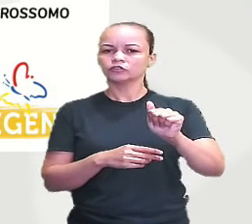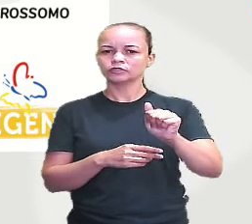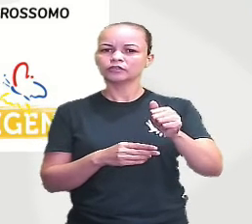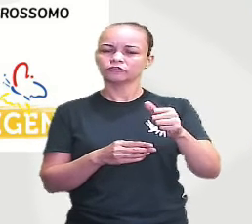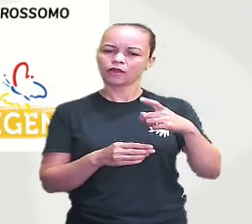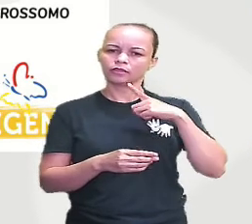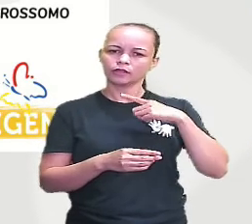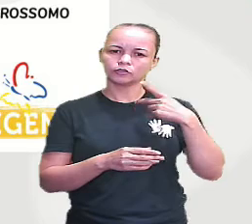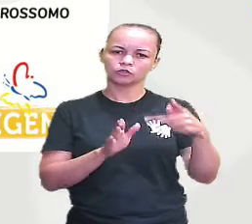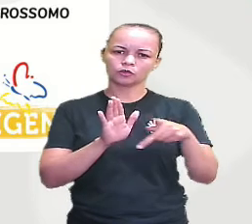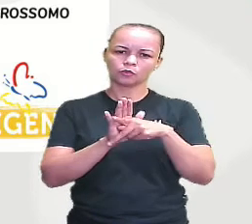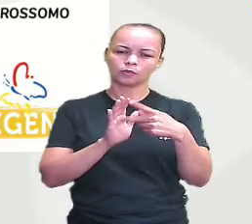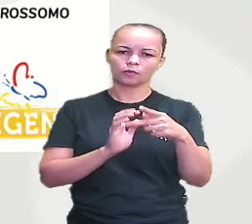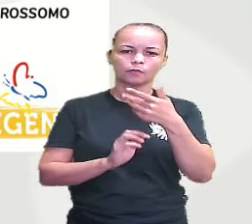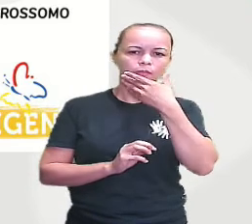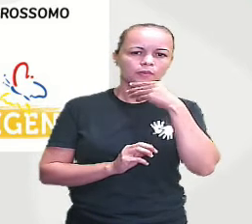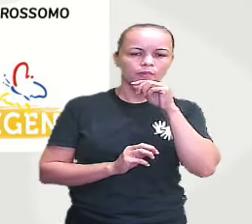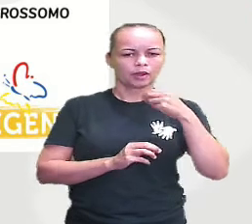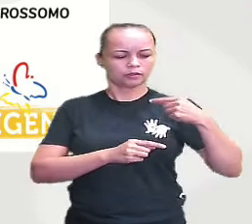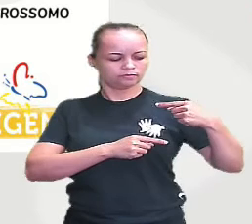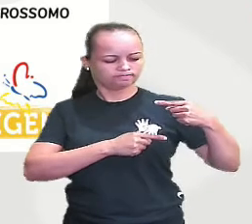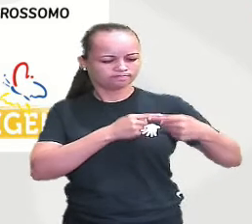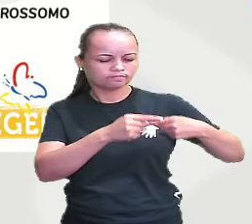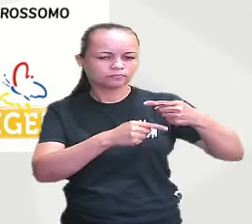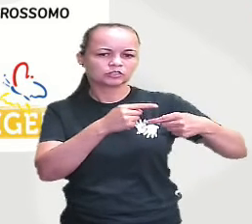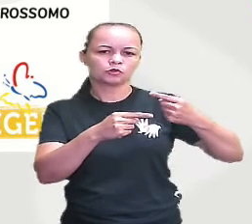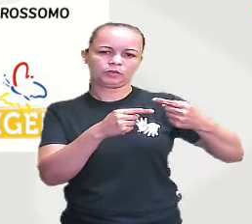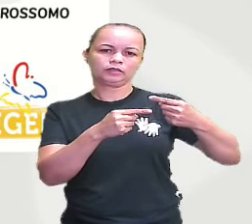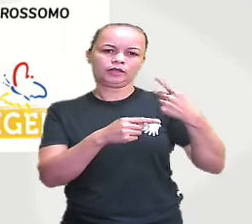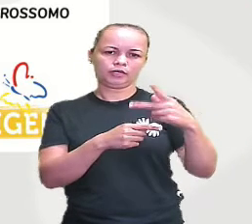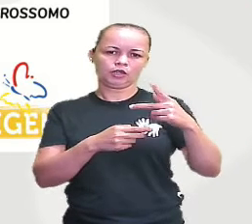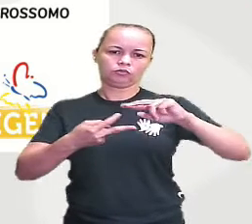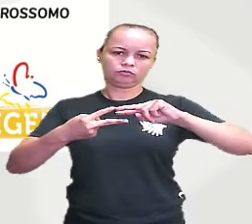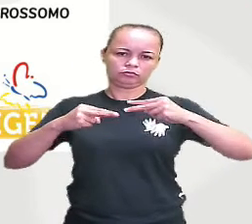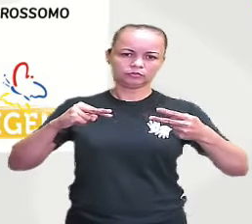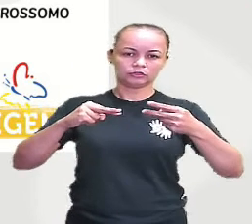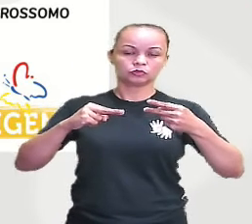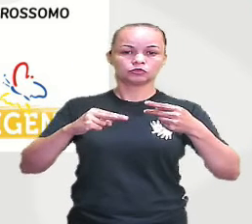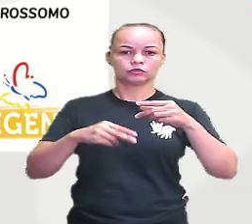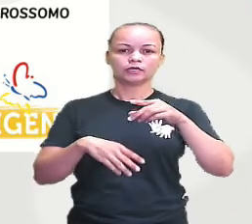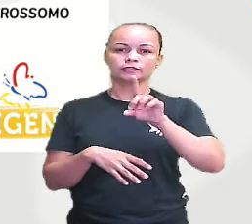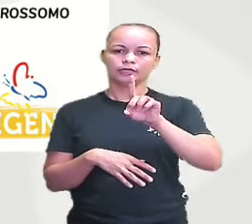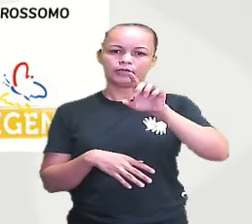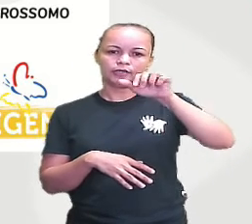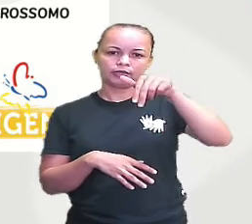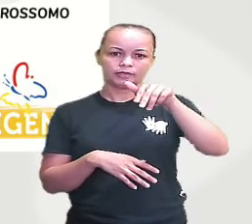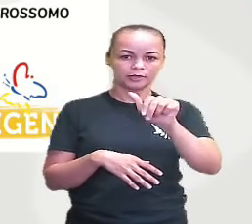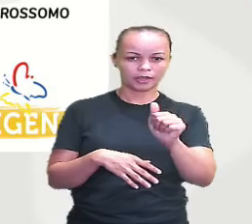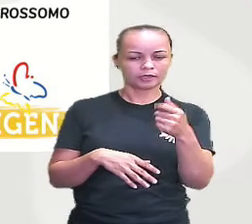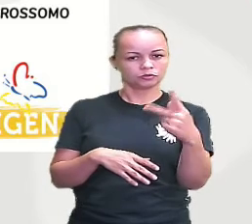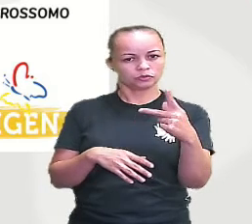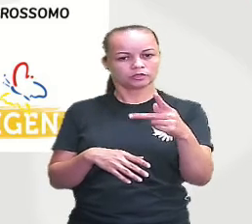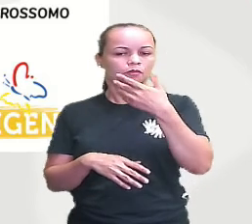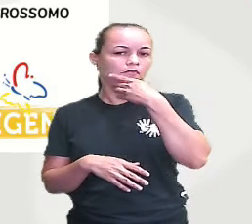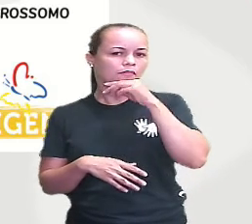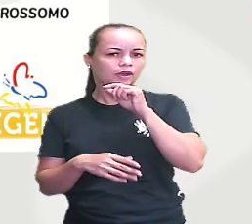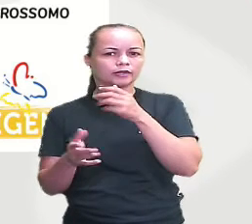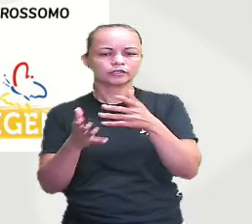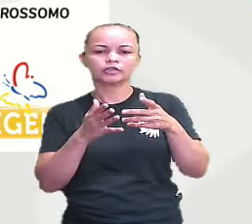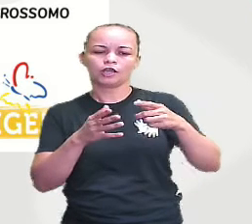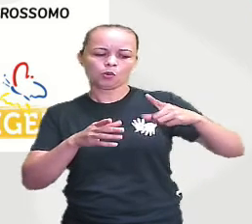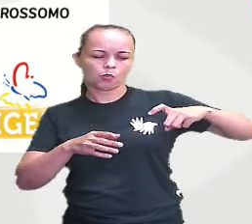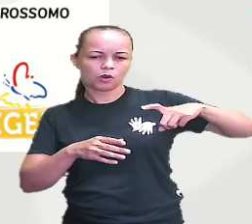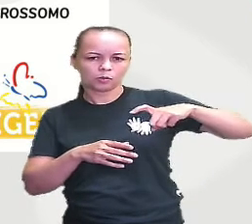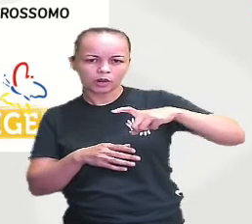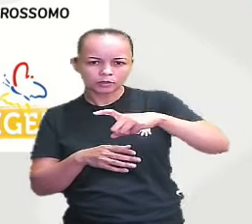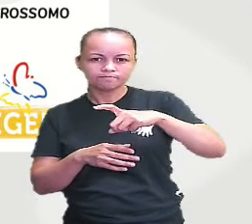% de quem você é, você herdou do seu pai, do material genético do seu pai, dessa célula haploid, germinativa, chamado gameta masculino.